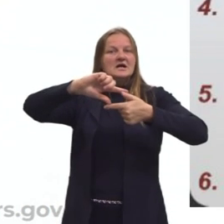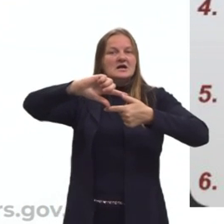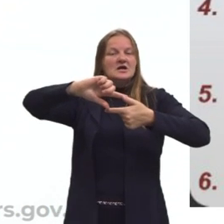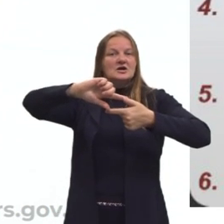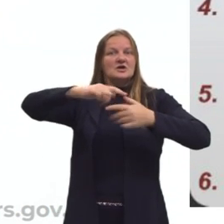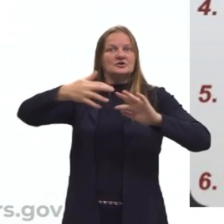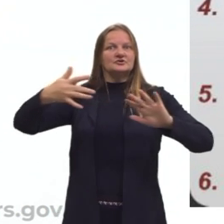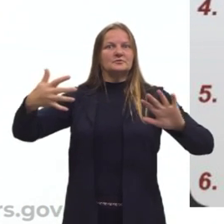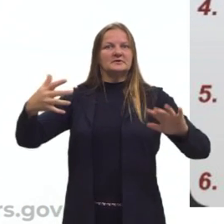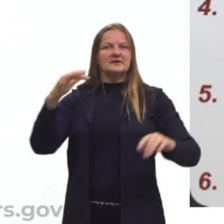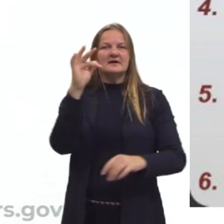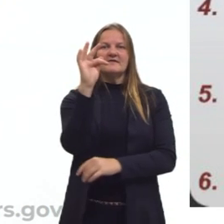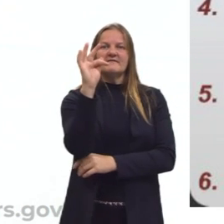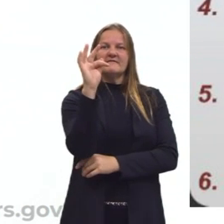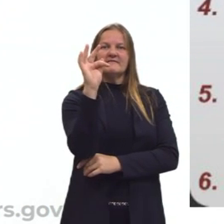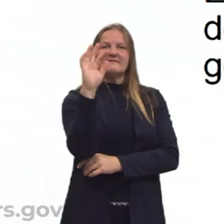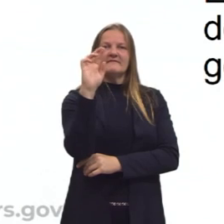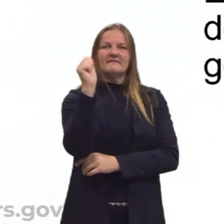fractal.